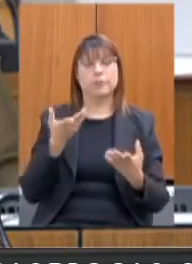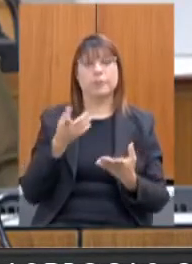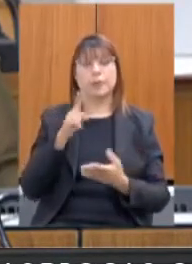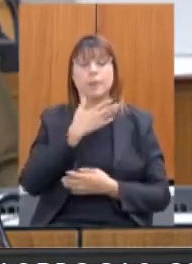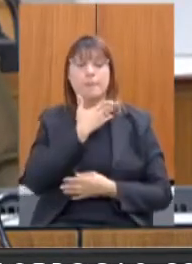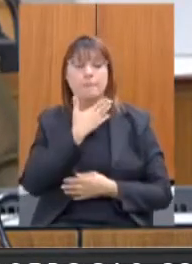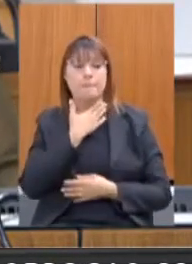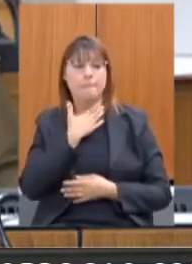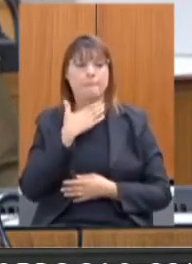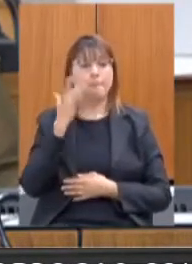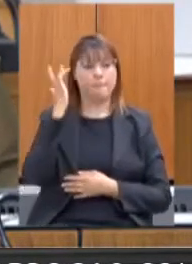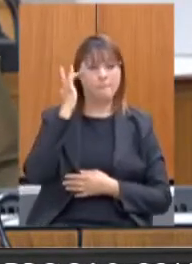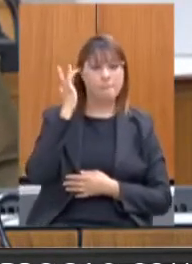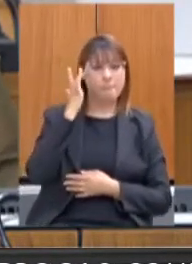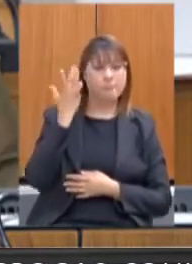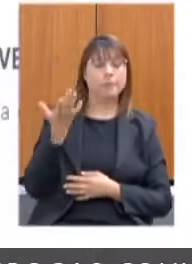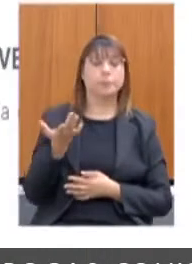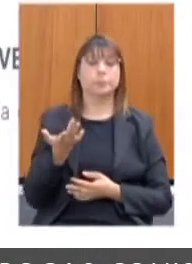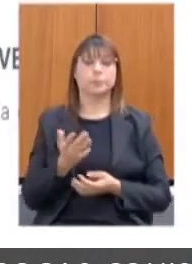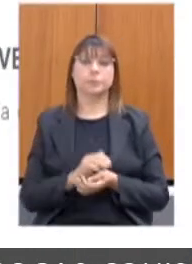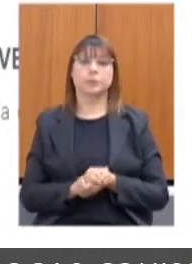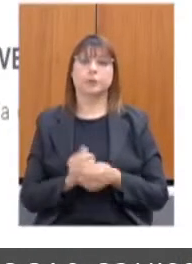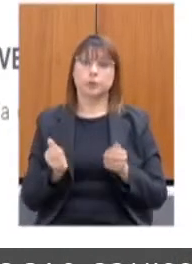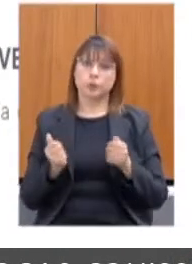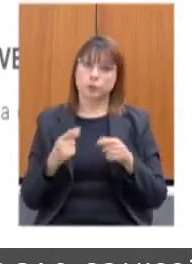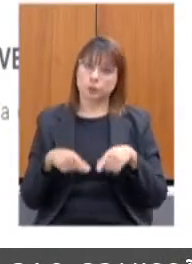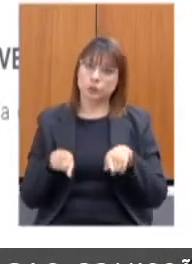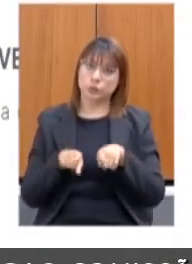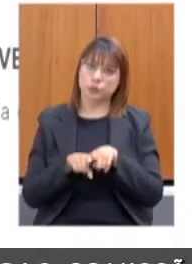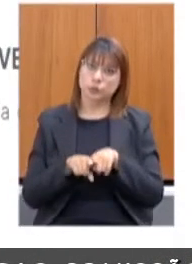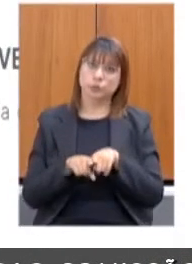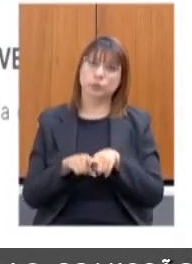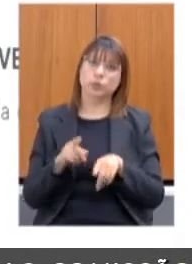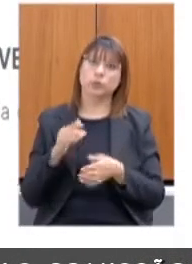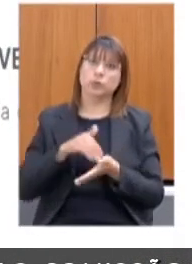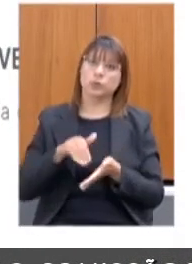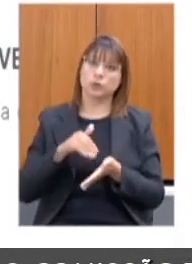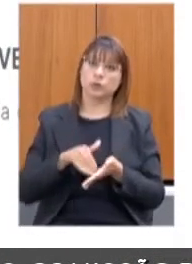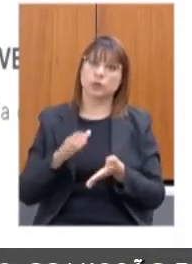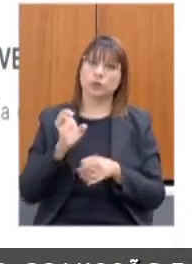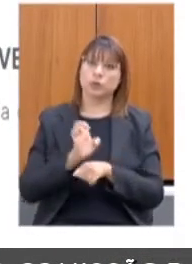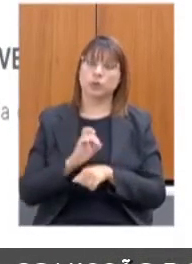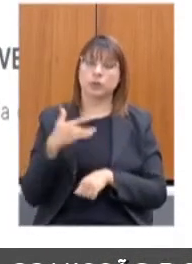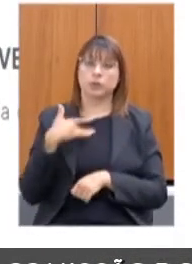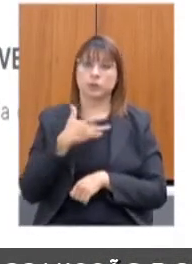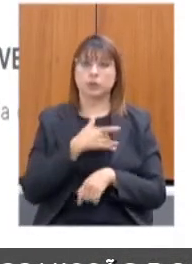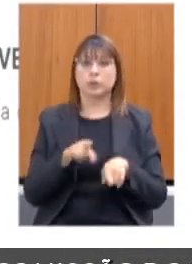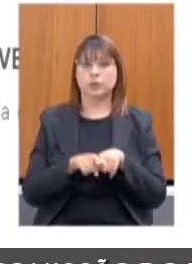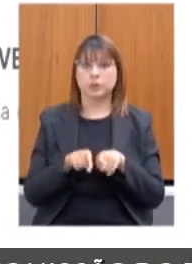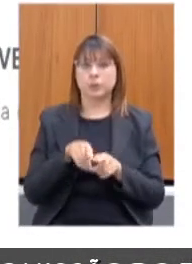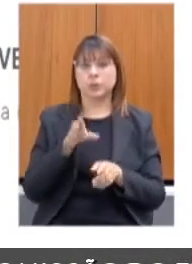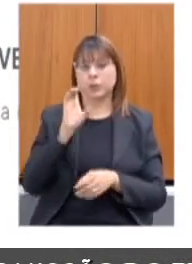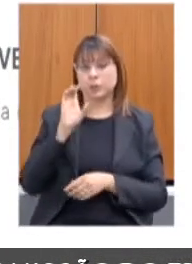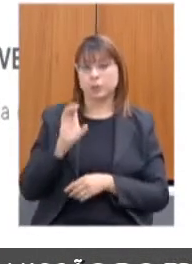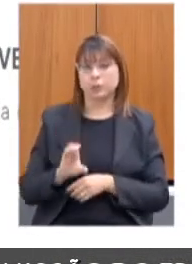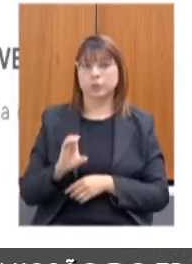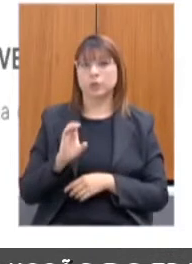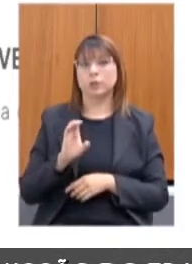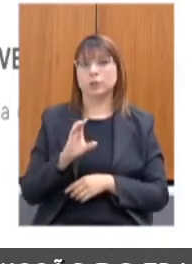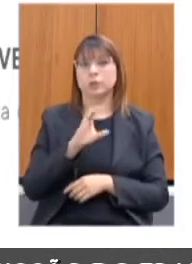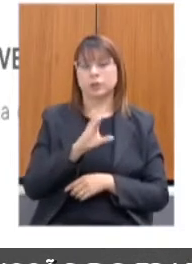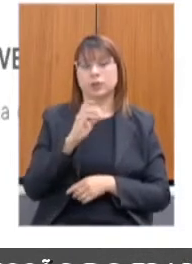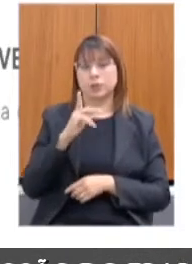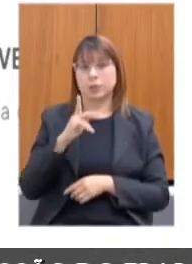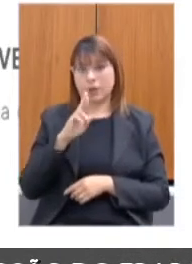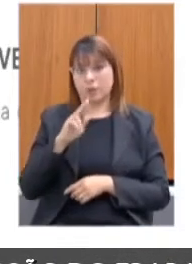Saúde Mental das Juventudes, em parceria com a Secretaria Estadual de Saúde, Conselho Regional de Psicologia de Minas Gerais e